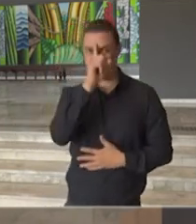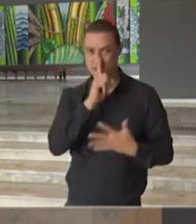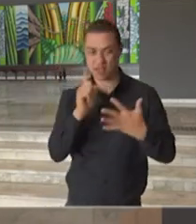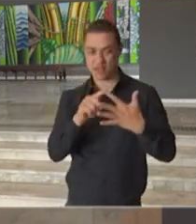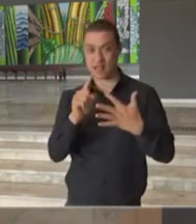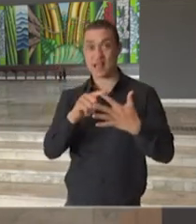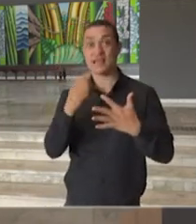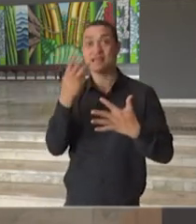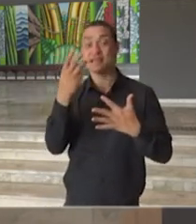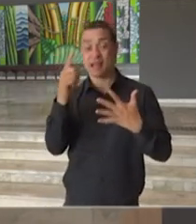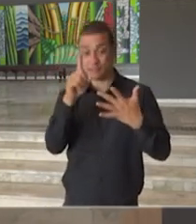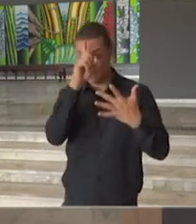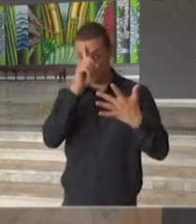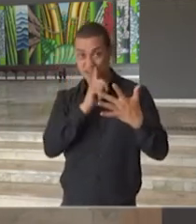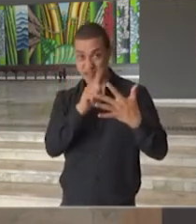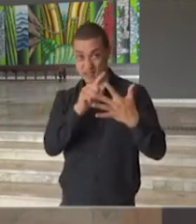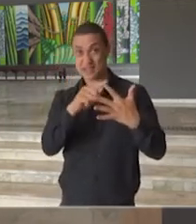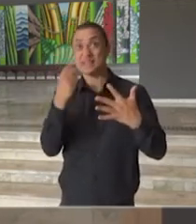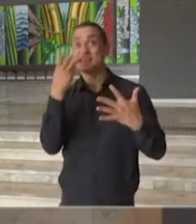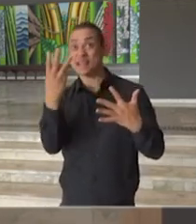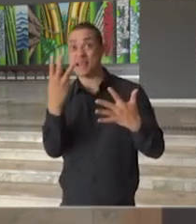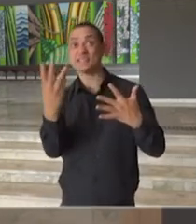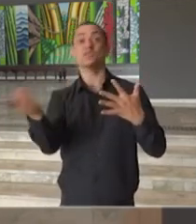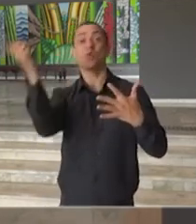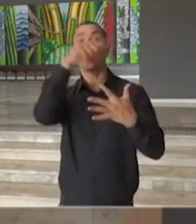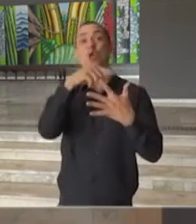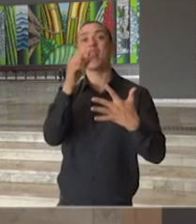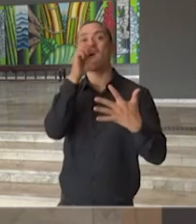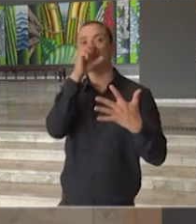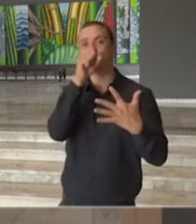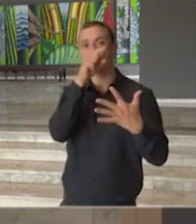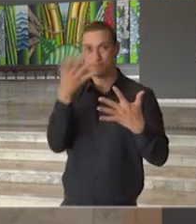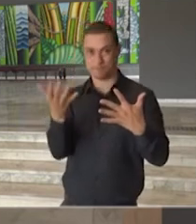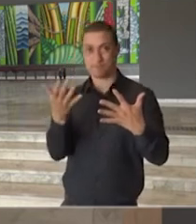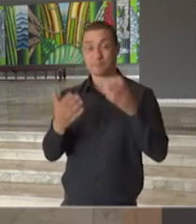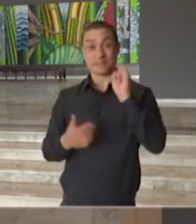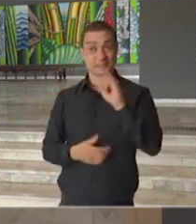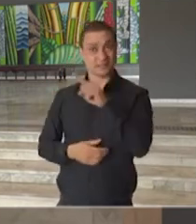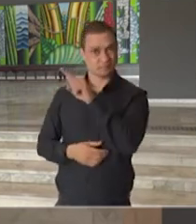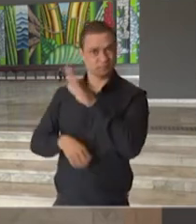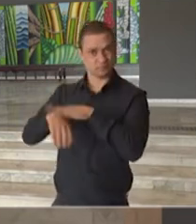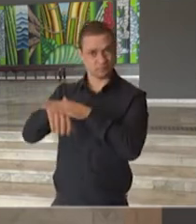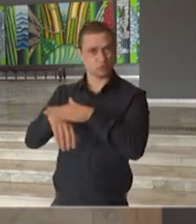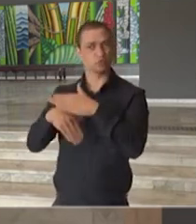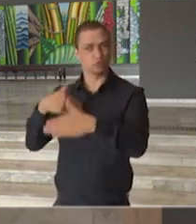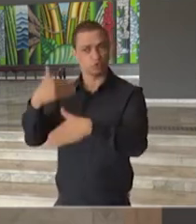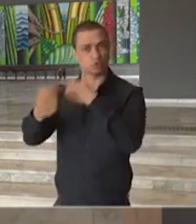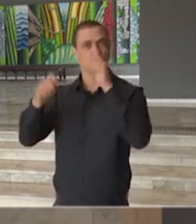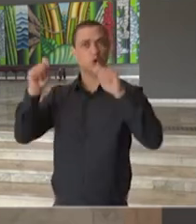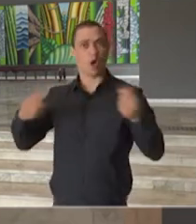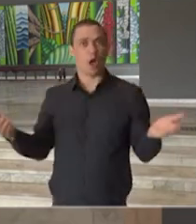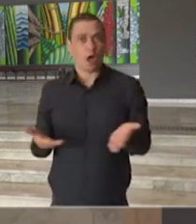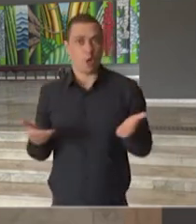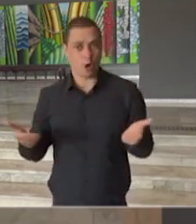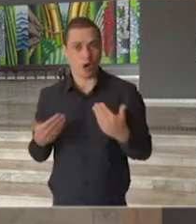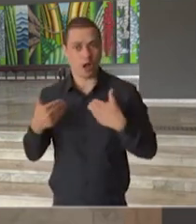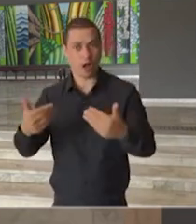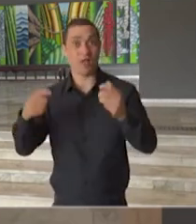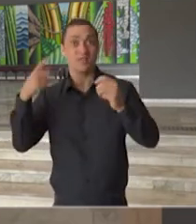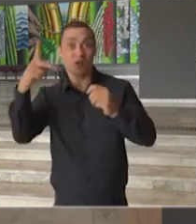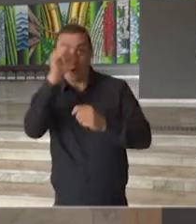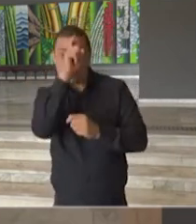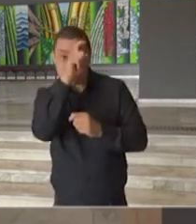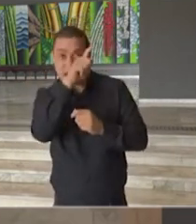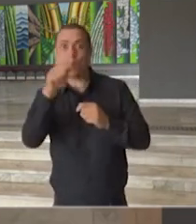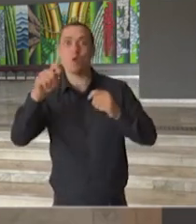laranja, significando que, mesmo com esse crescimento, após esse período de pandemia, a capacidade hospitalar foi fortalecida